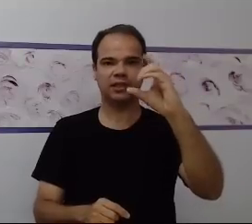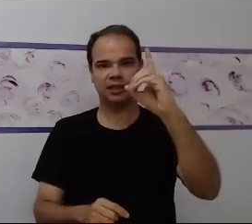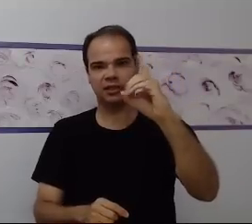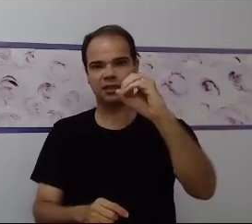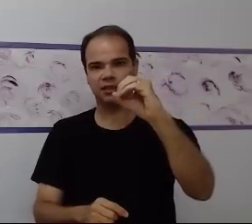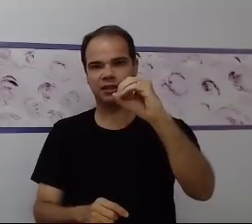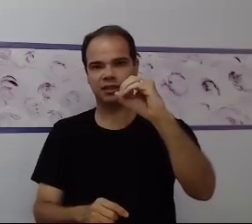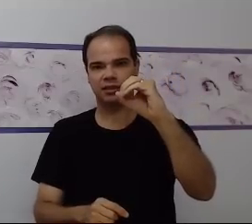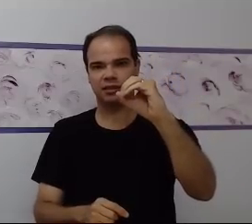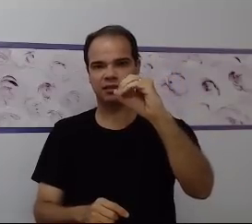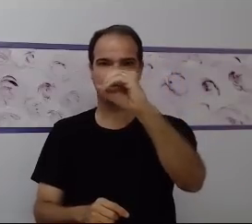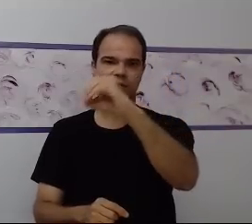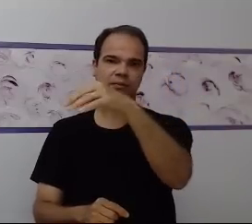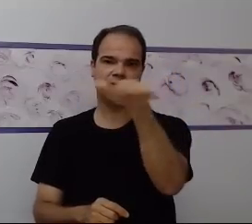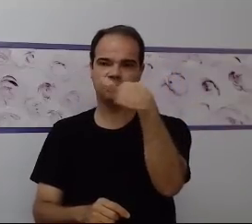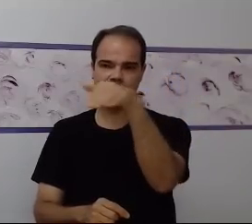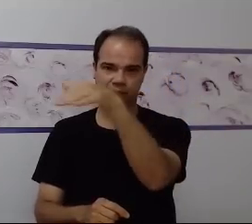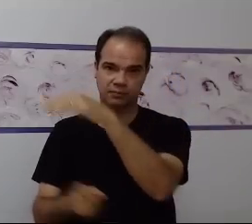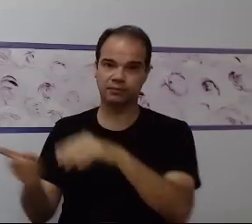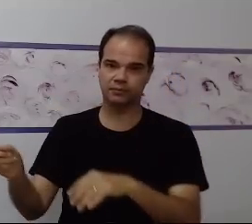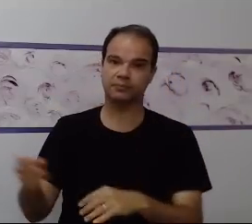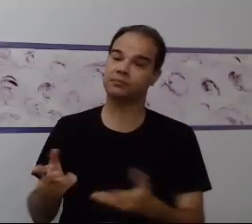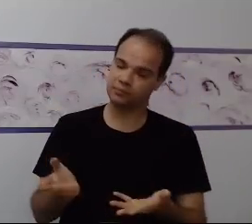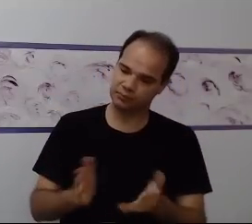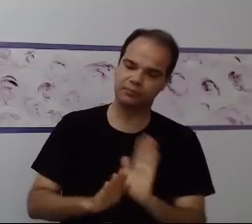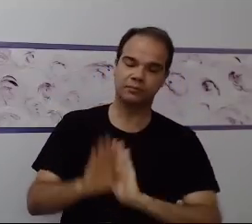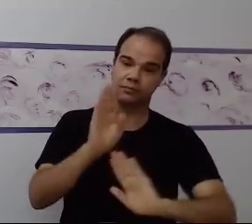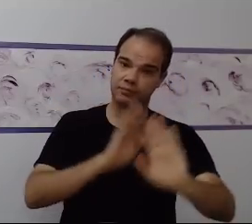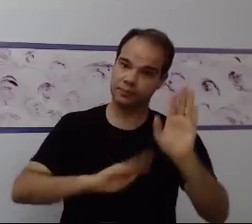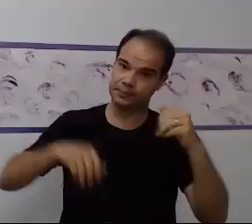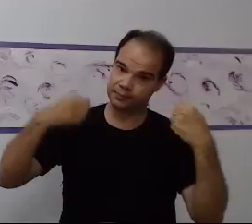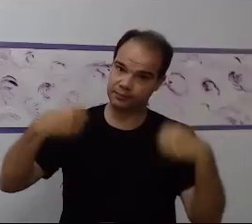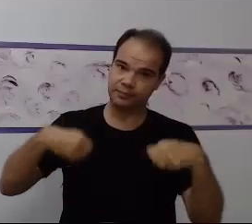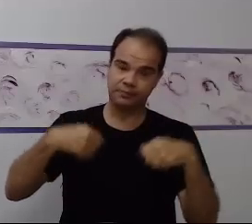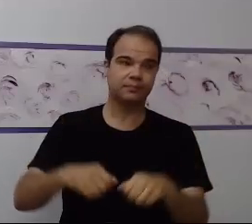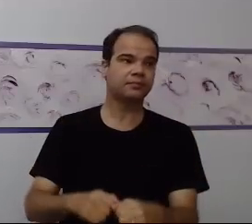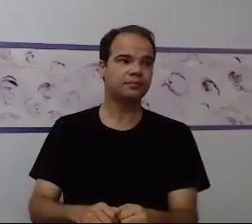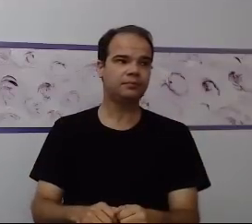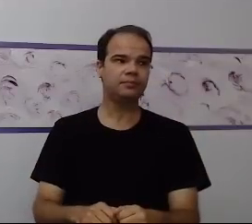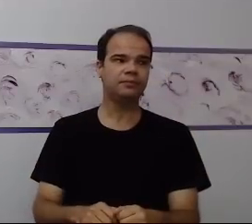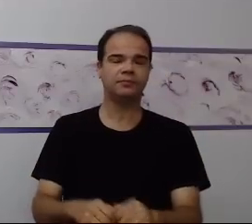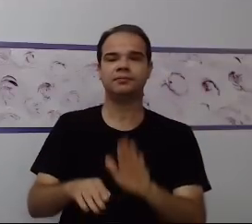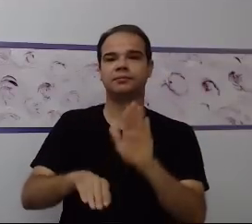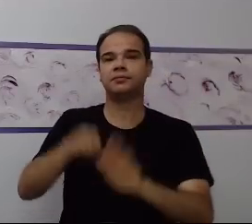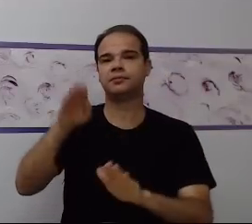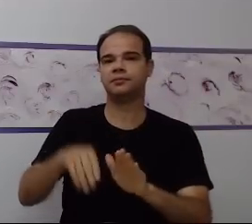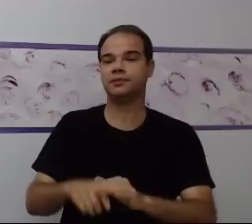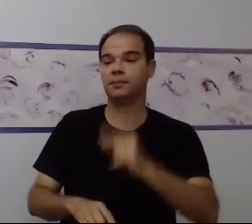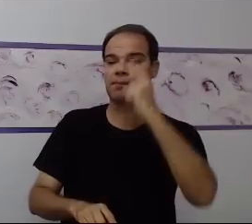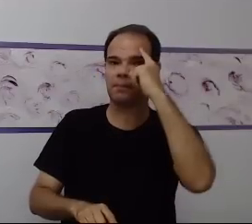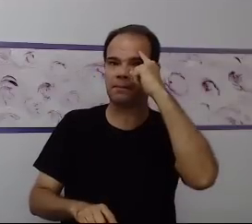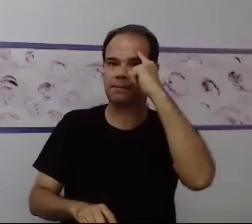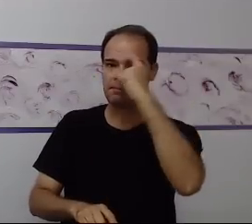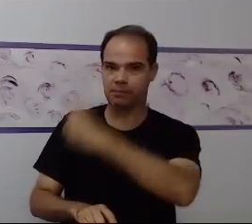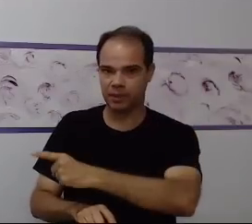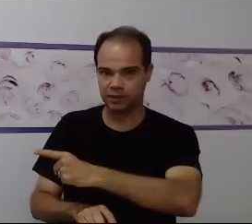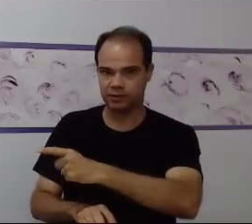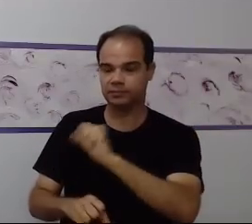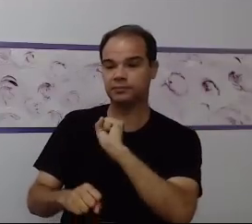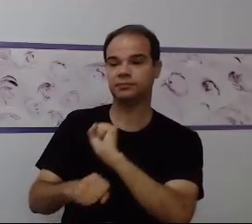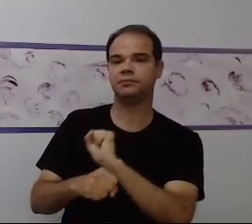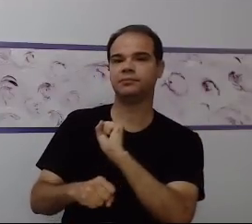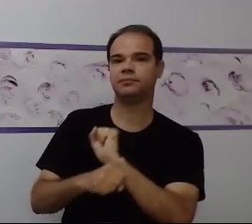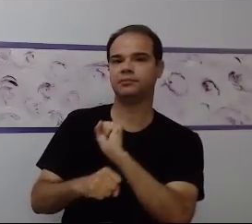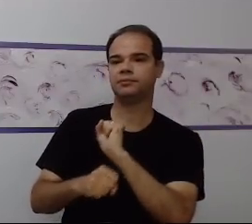ponto que vale a gente lembrar, que a gente está tratando justamente de dar comandos para essa criança, de a gente esperar a